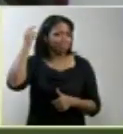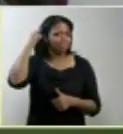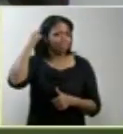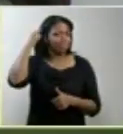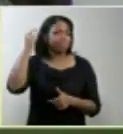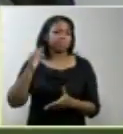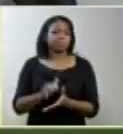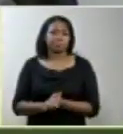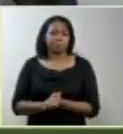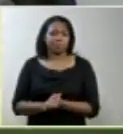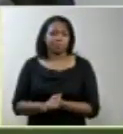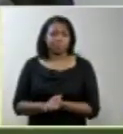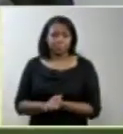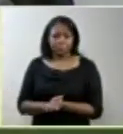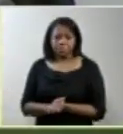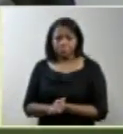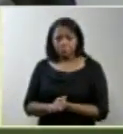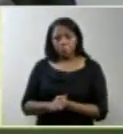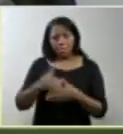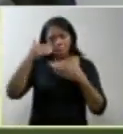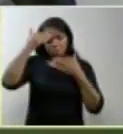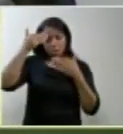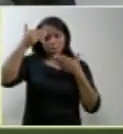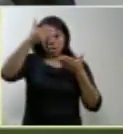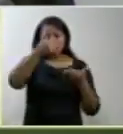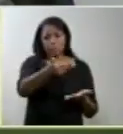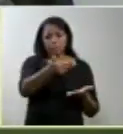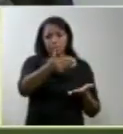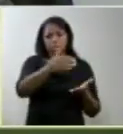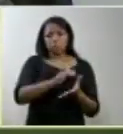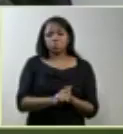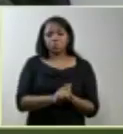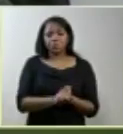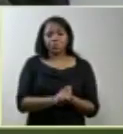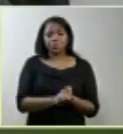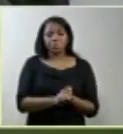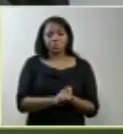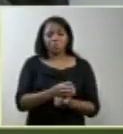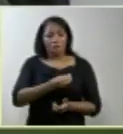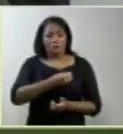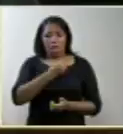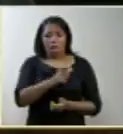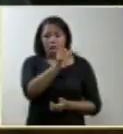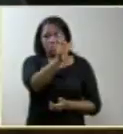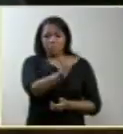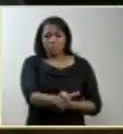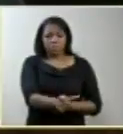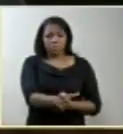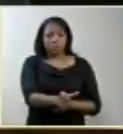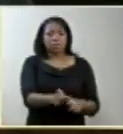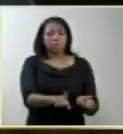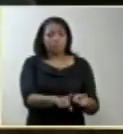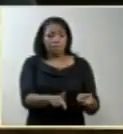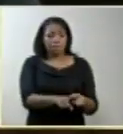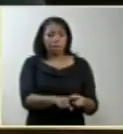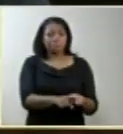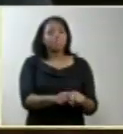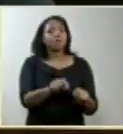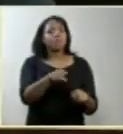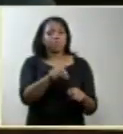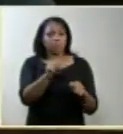agradeço a presença e a exposição feita